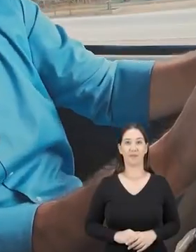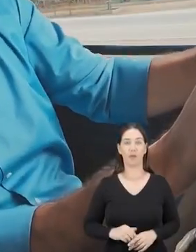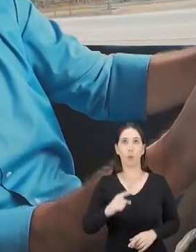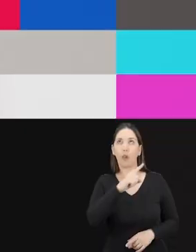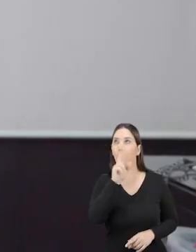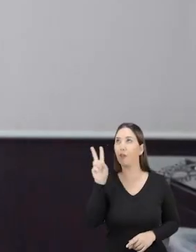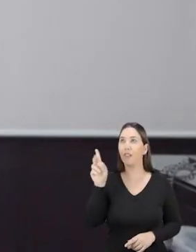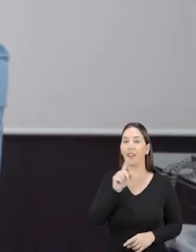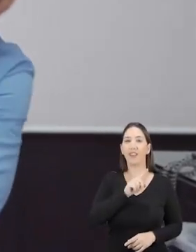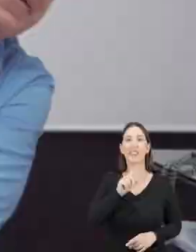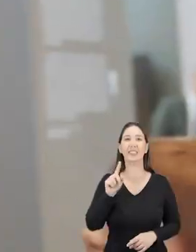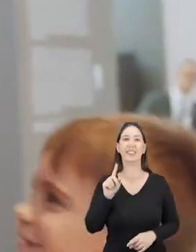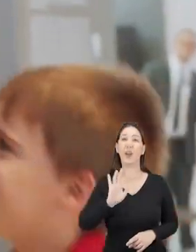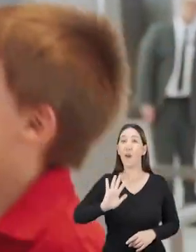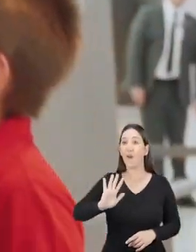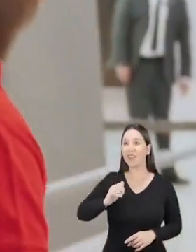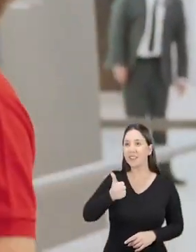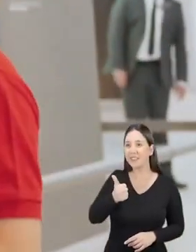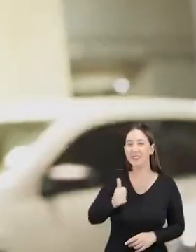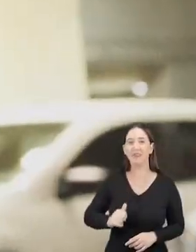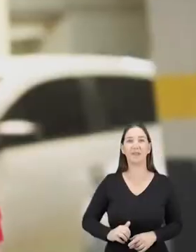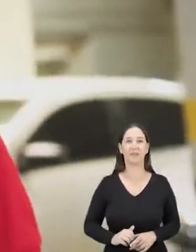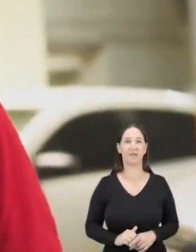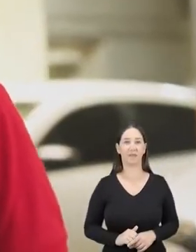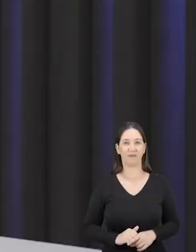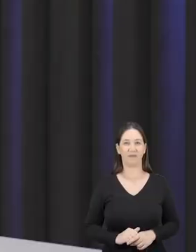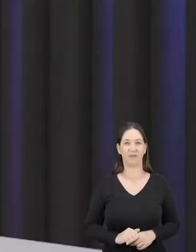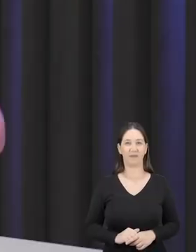Olha aí pra lá. Oi, rapaz, e aí?